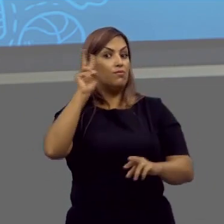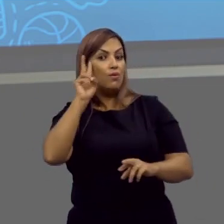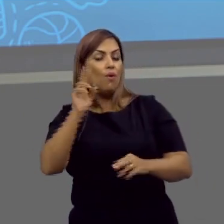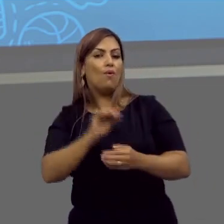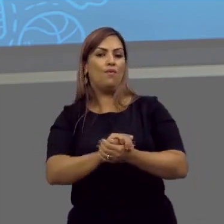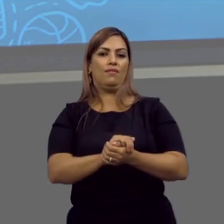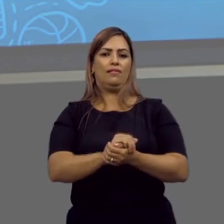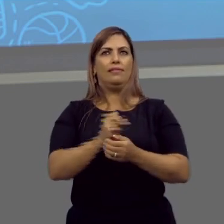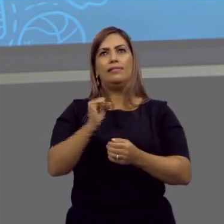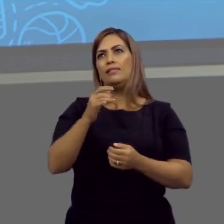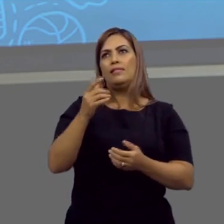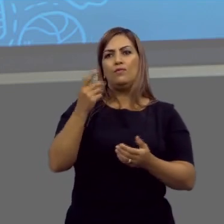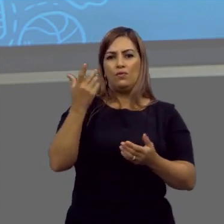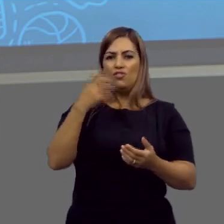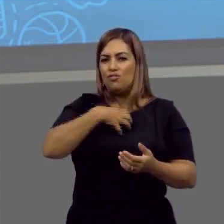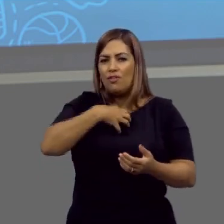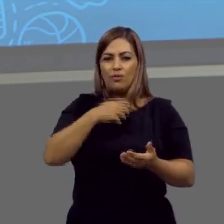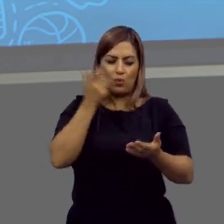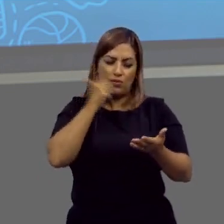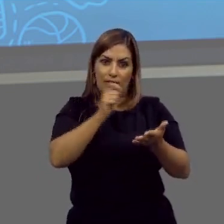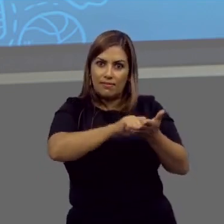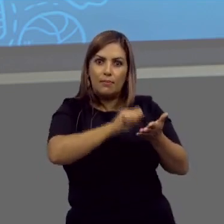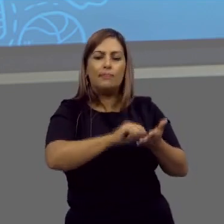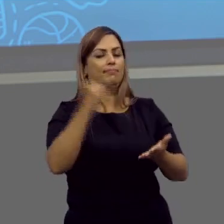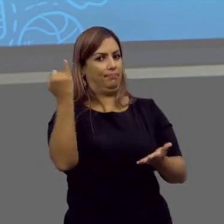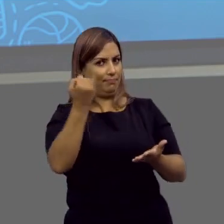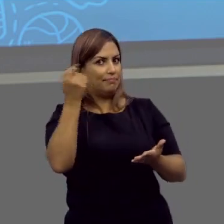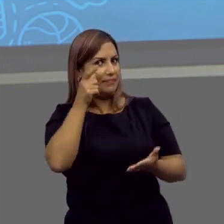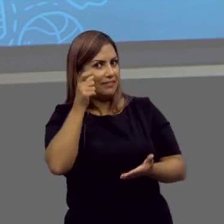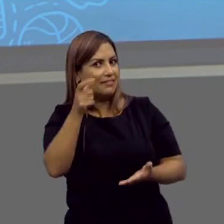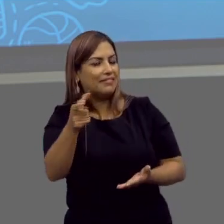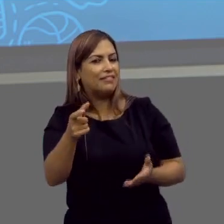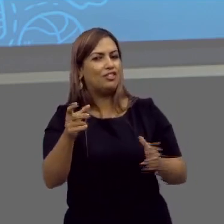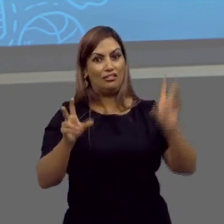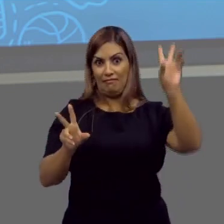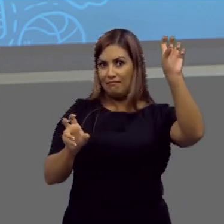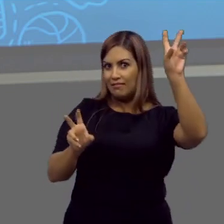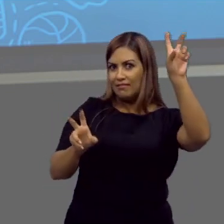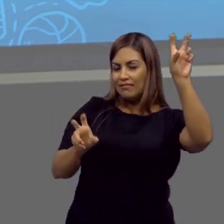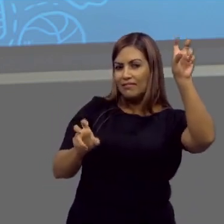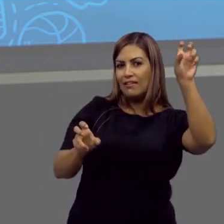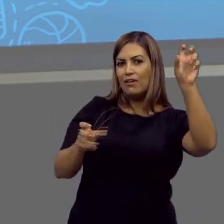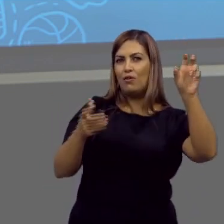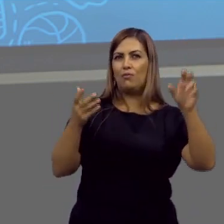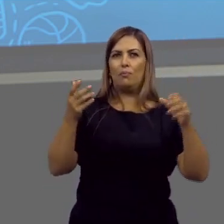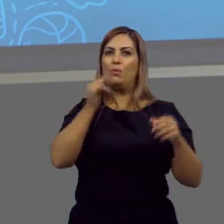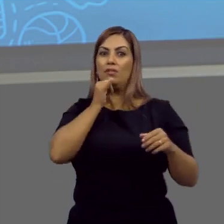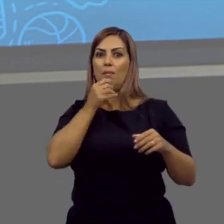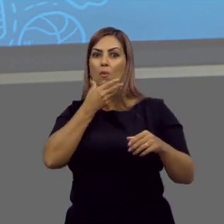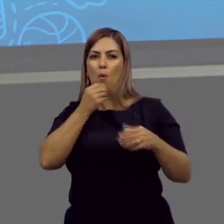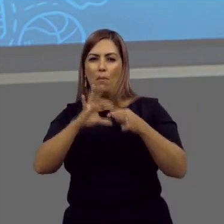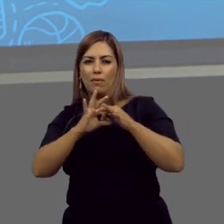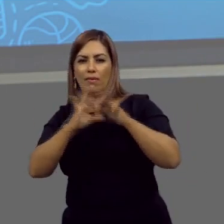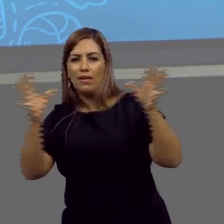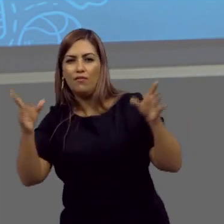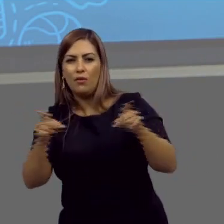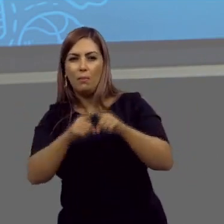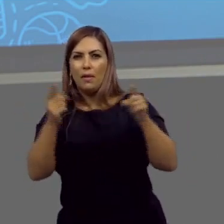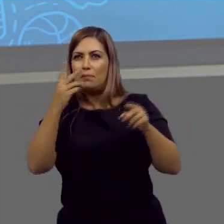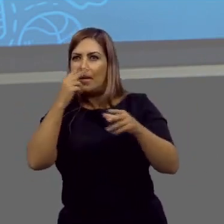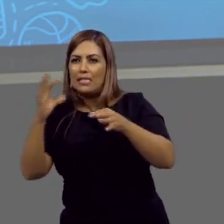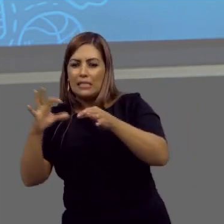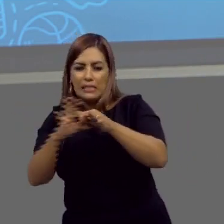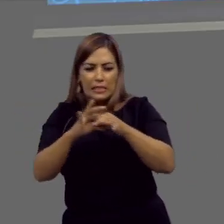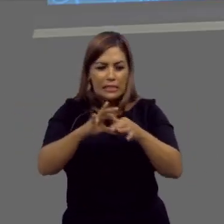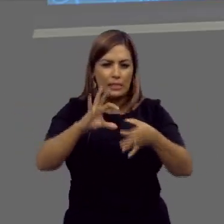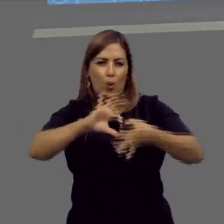se você tiver como trabalhar isso, é extremamente interessante. Citação, o homem nasce livre, mas por toda parte se encontra